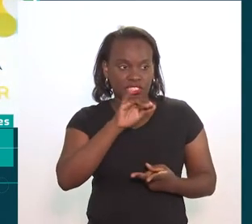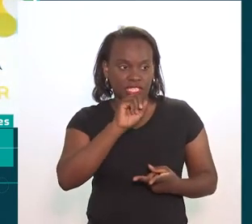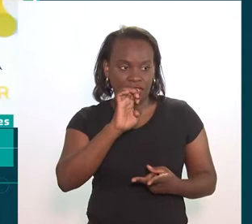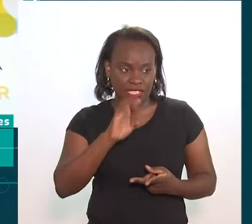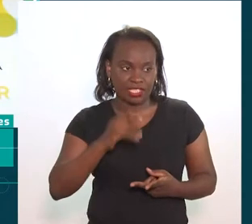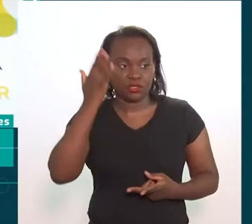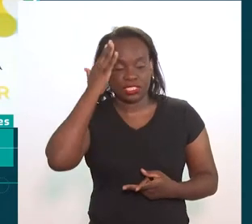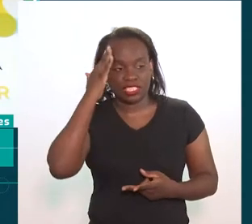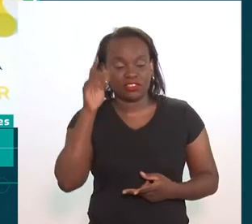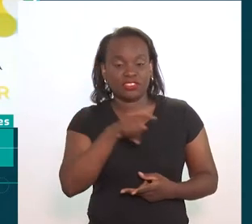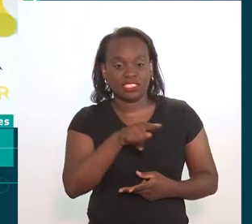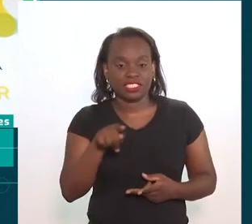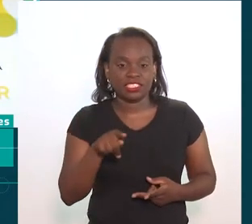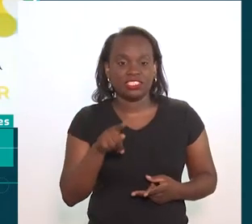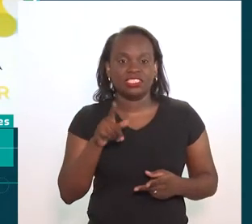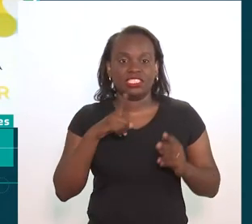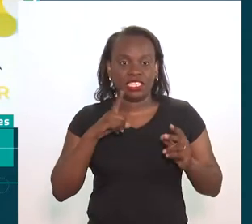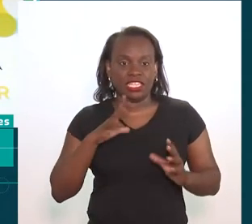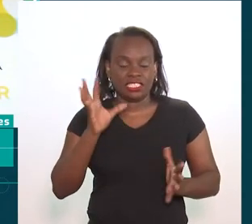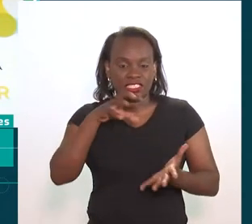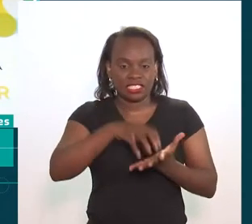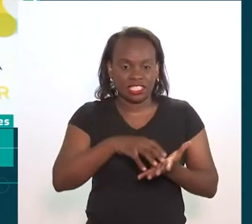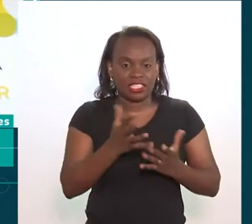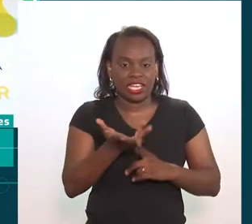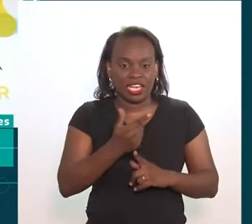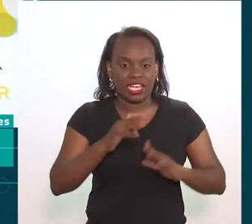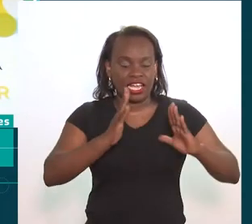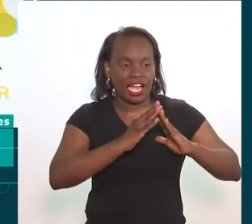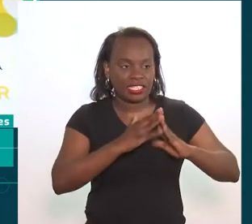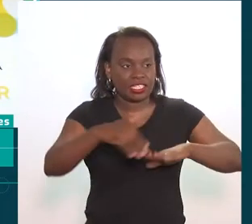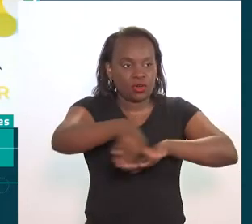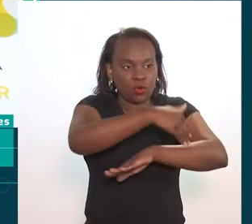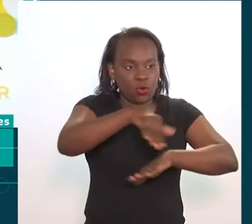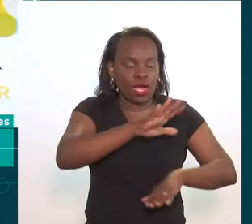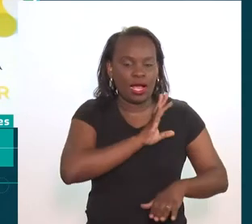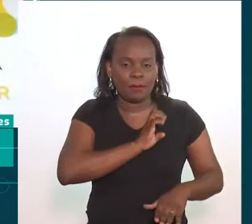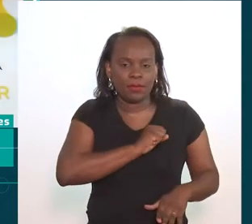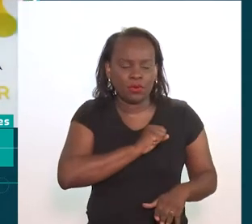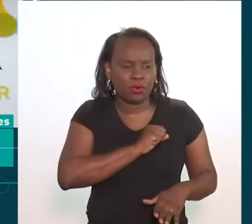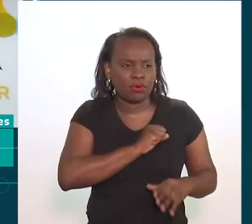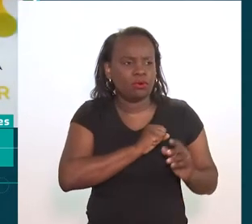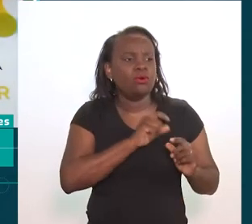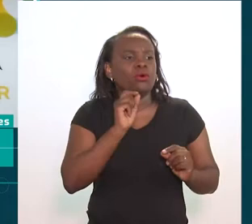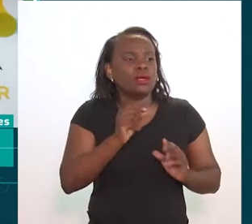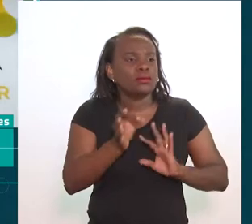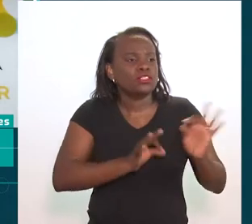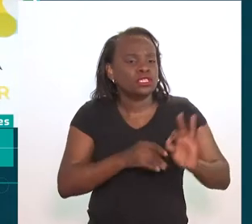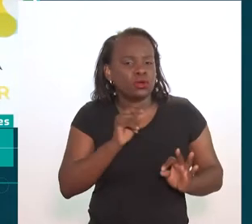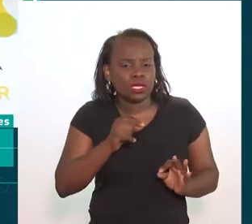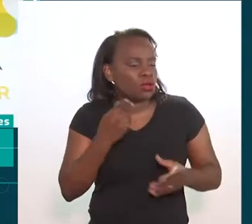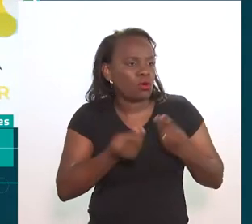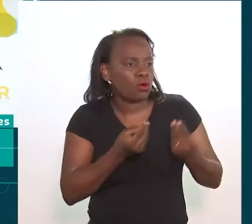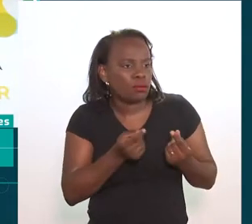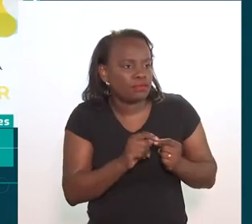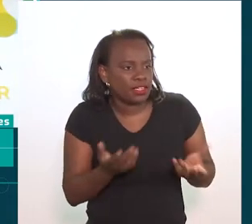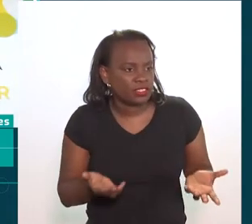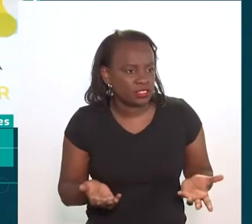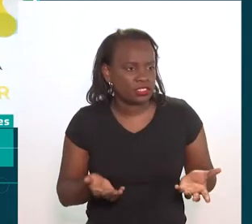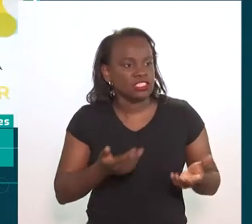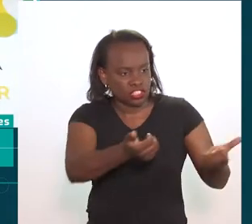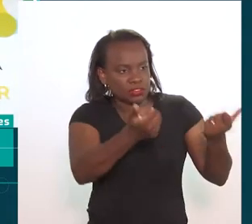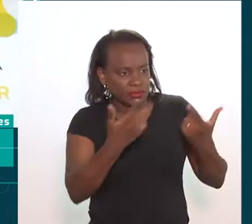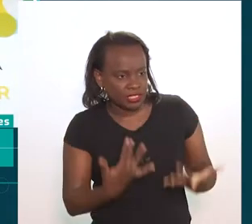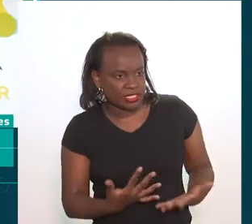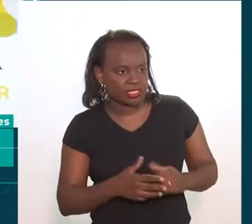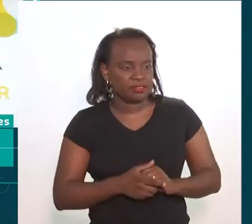Rodrigo, Gisele, eu sei que vocês estão lá no Centro de Artes Casa da Rua do Amor. O que é exatamente esse projeto?